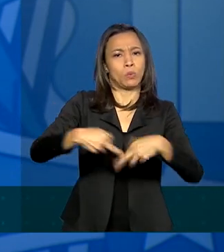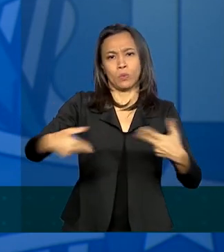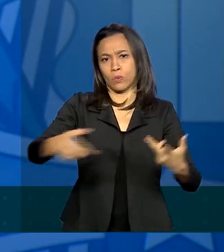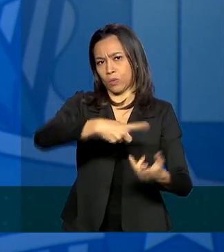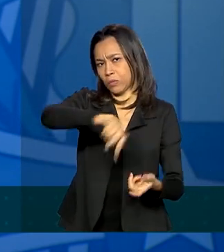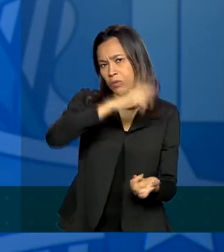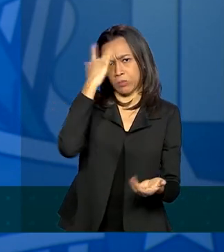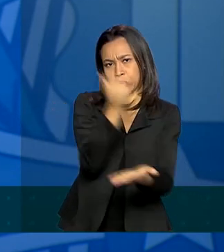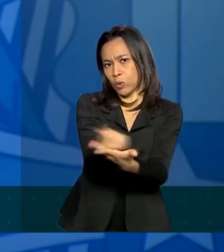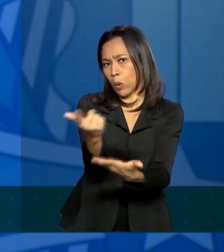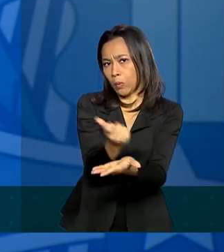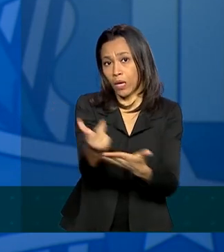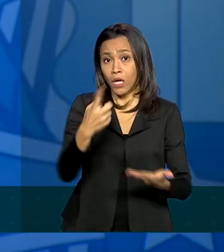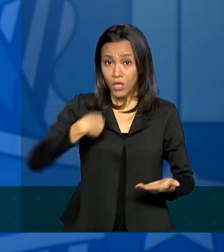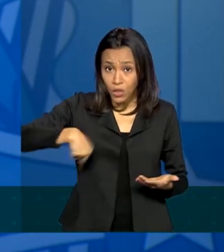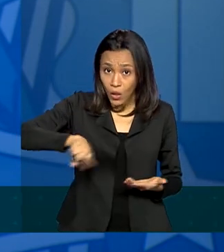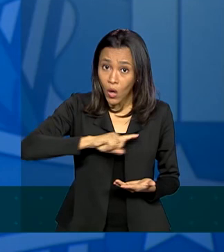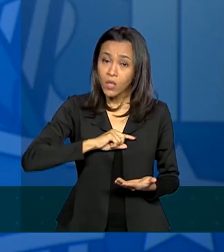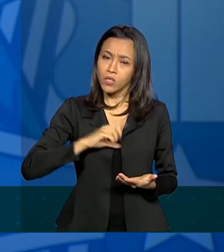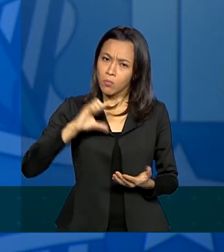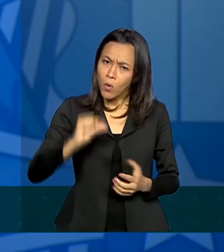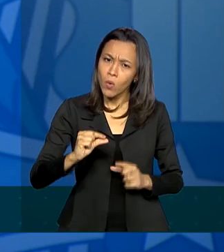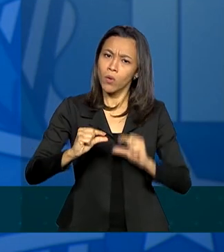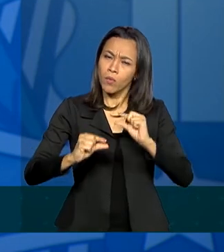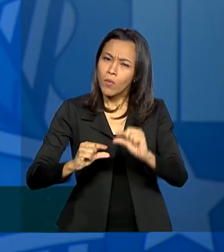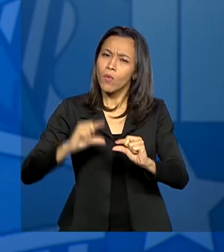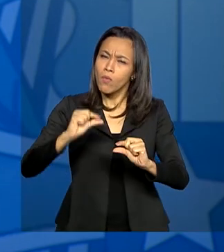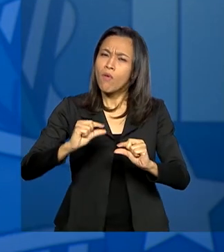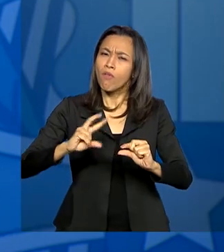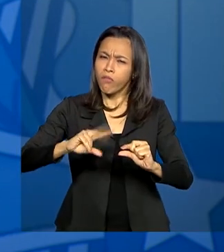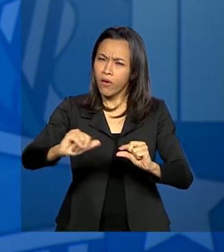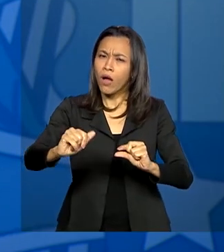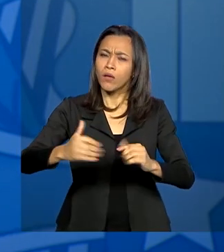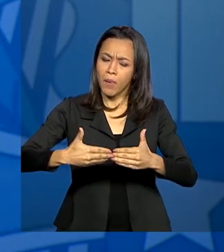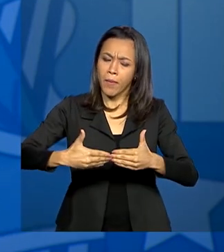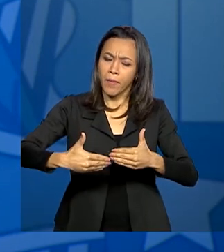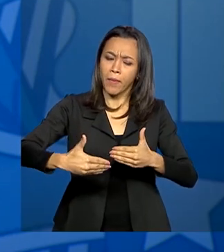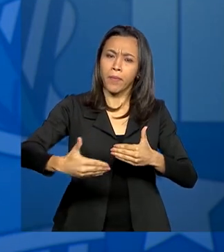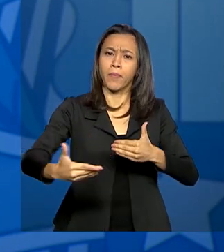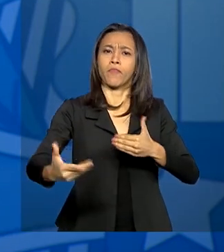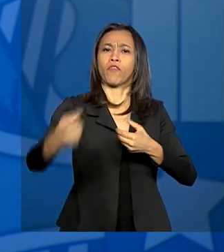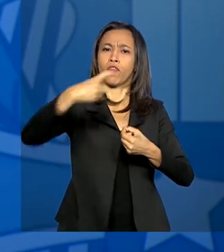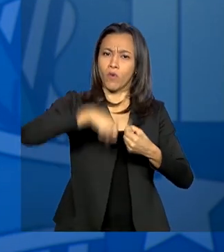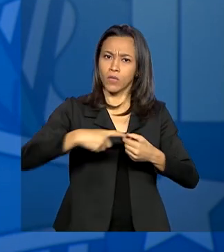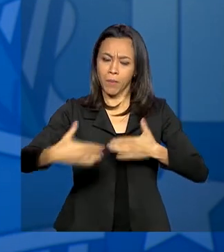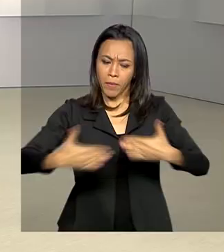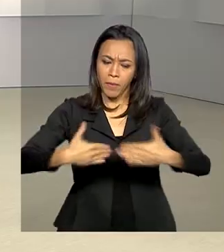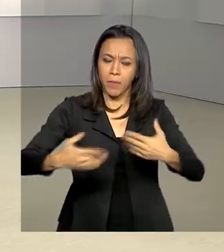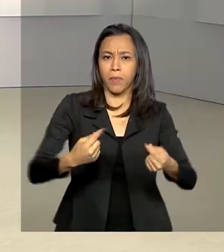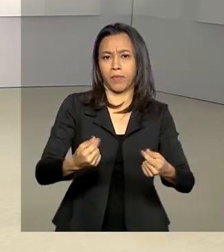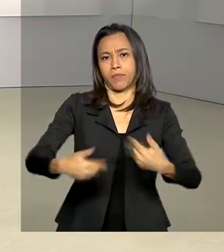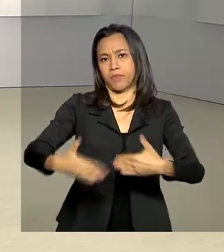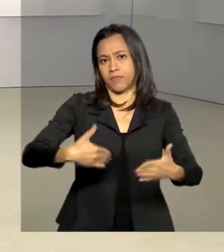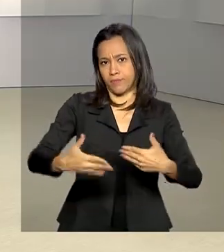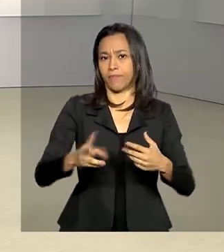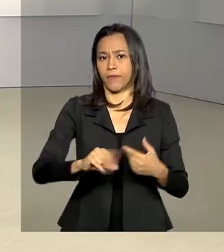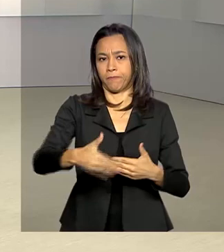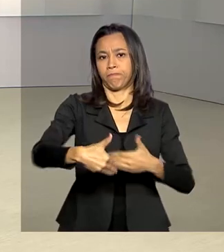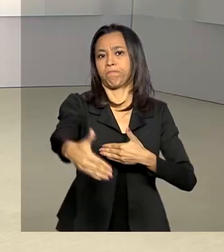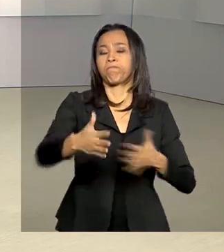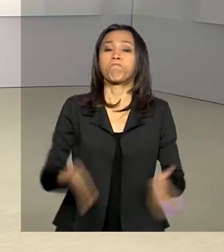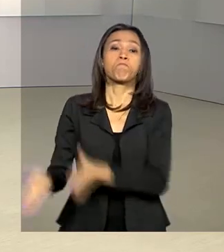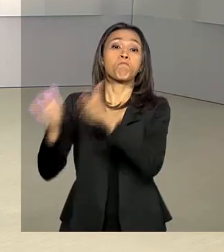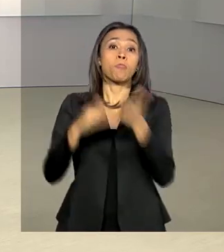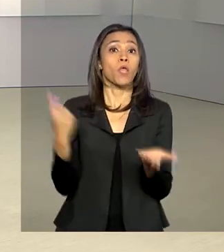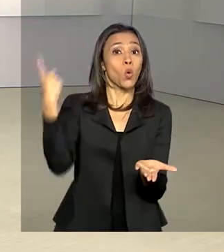e nós, aos poucos, com segurança, consigamos retornar às atividades econômicas. A missão